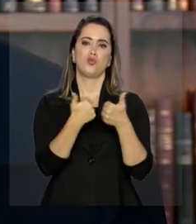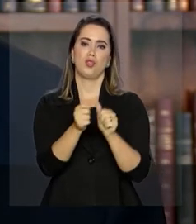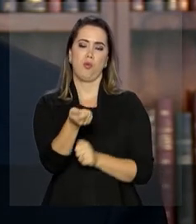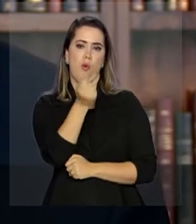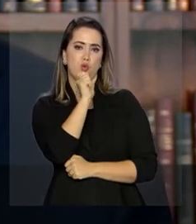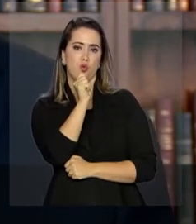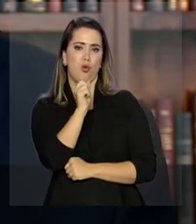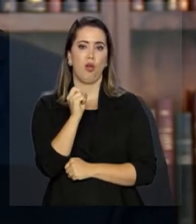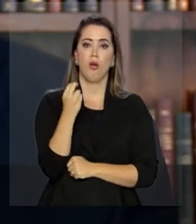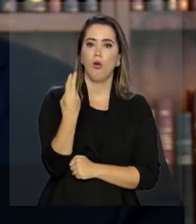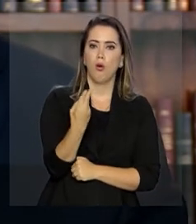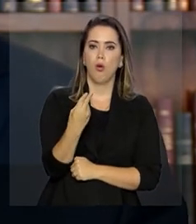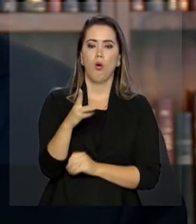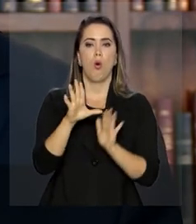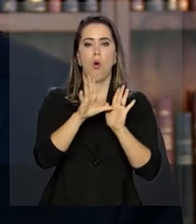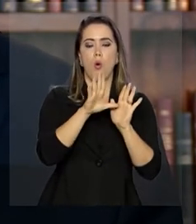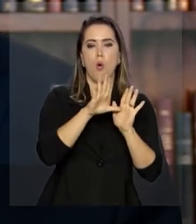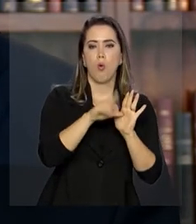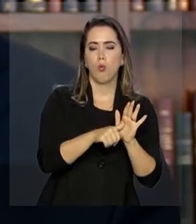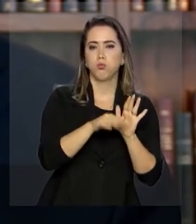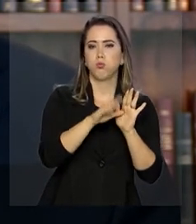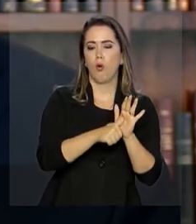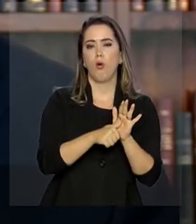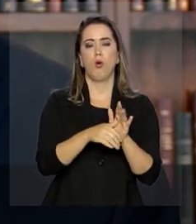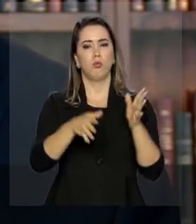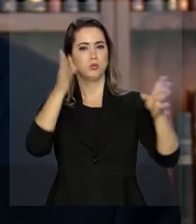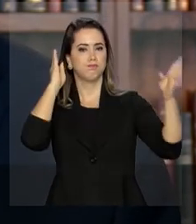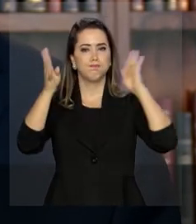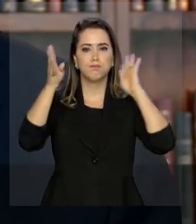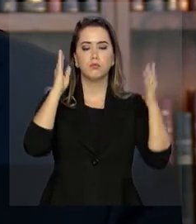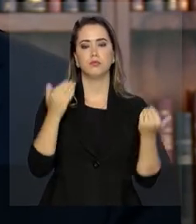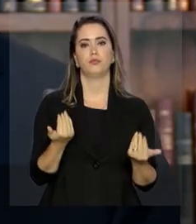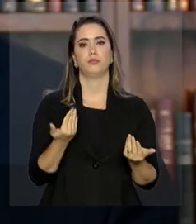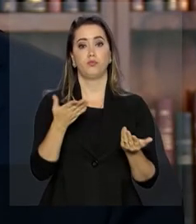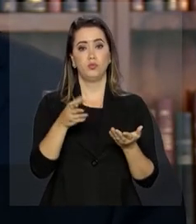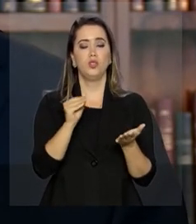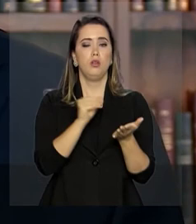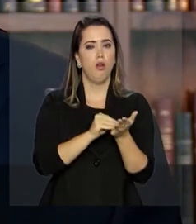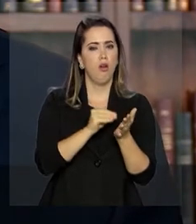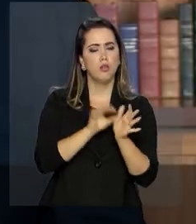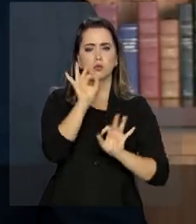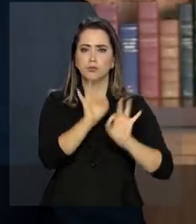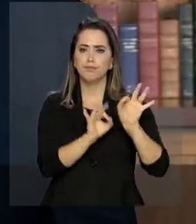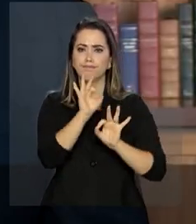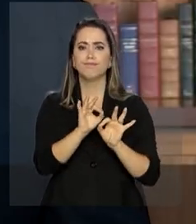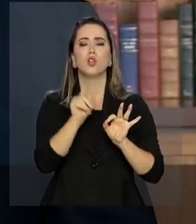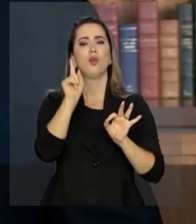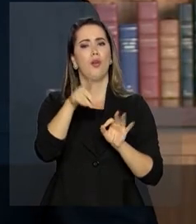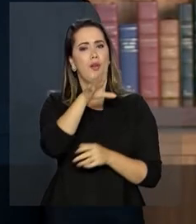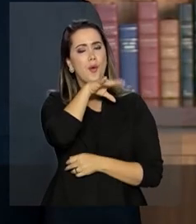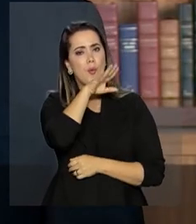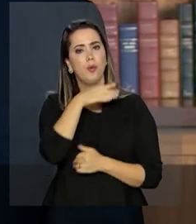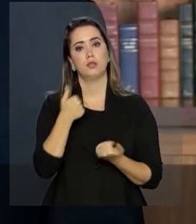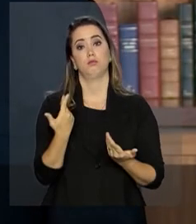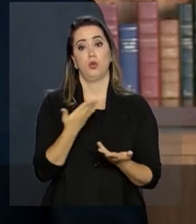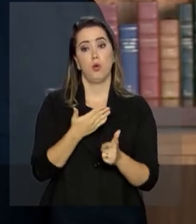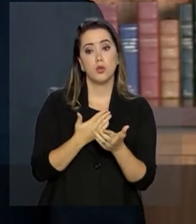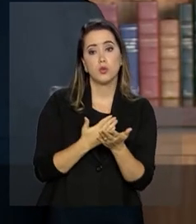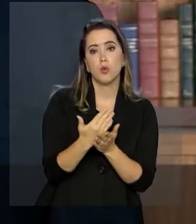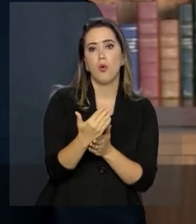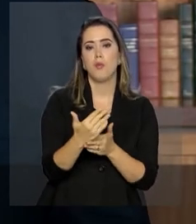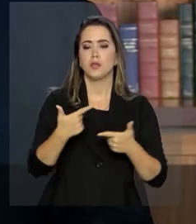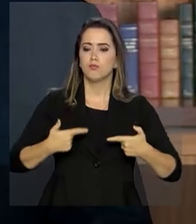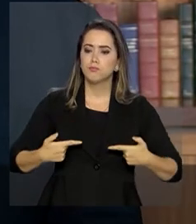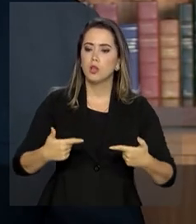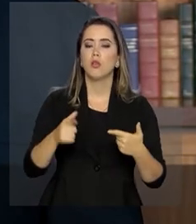de drogas ou roubo de cargas. A desordem é a pior das guerras. Começamos uma batalha cujo